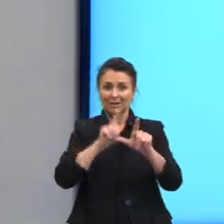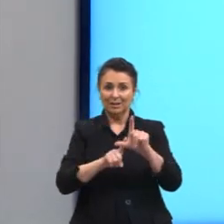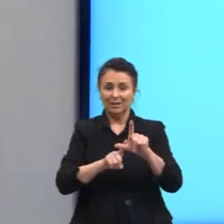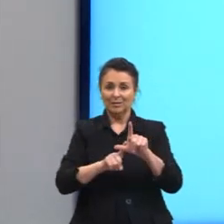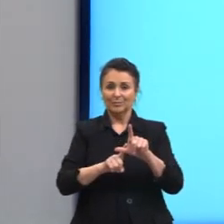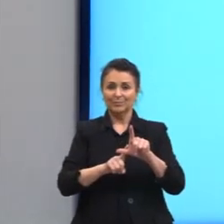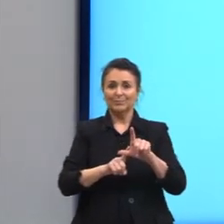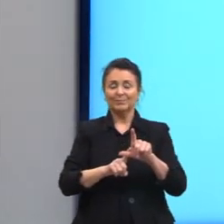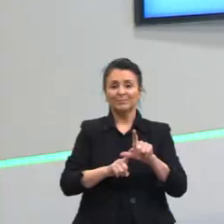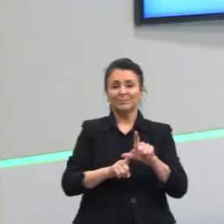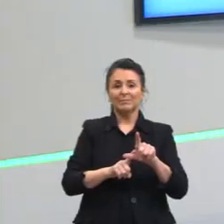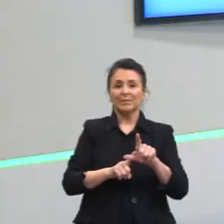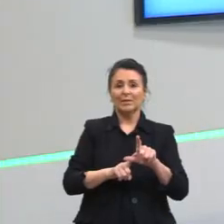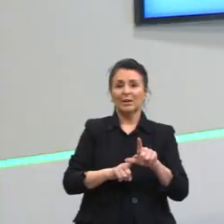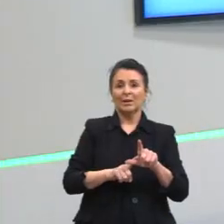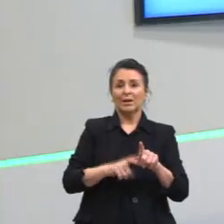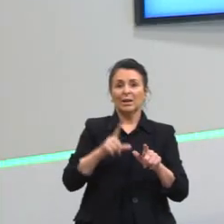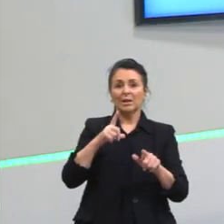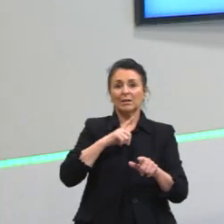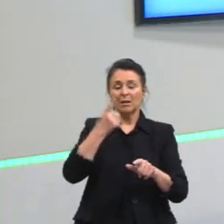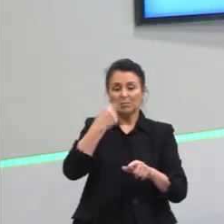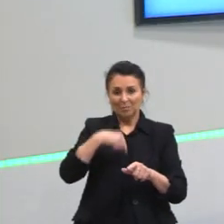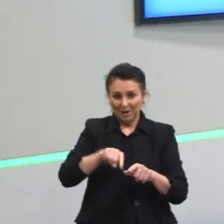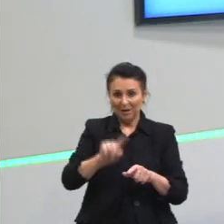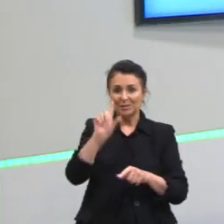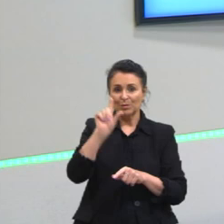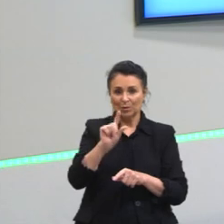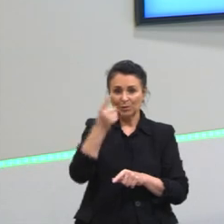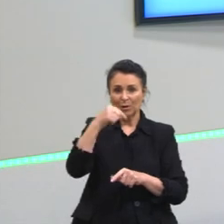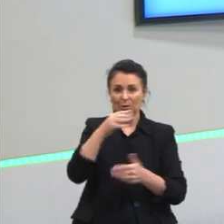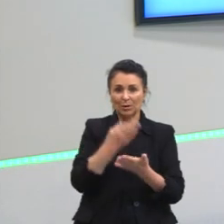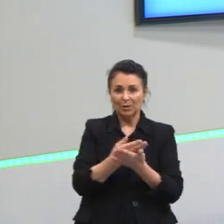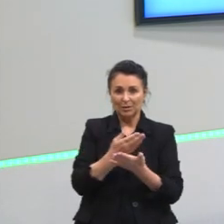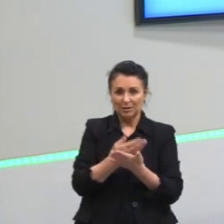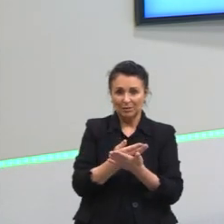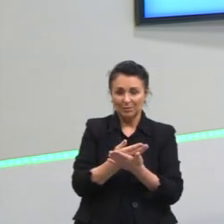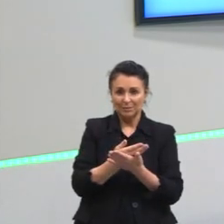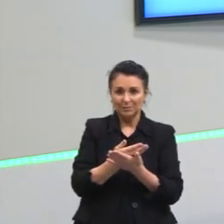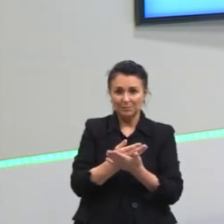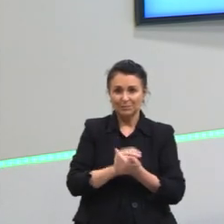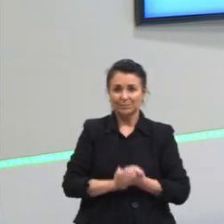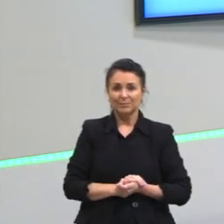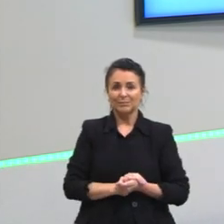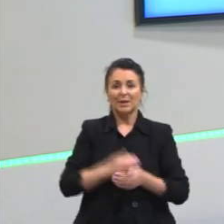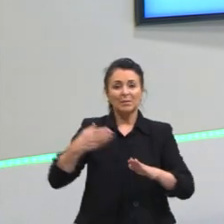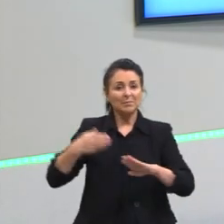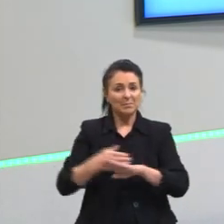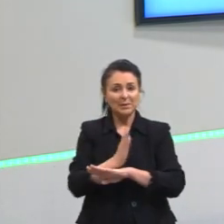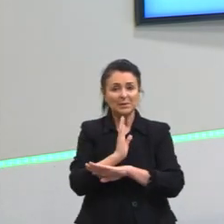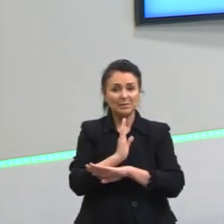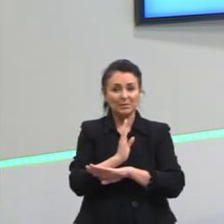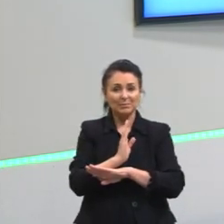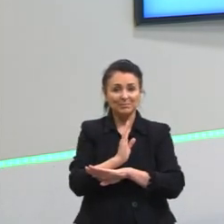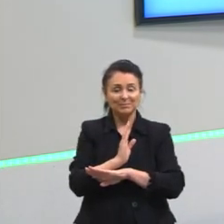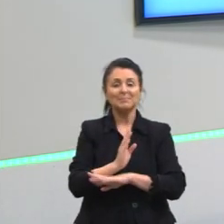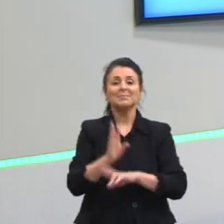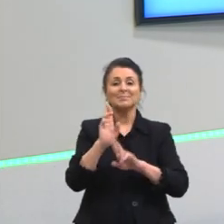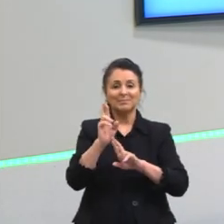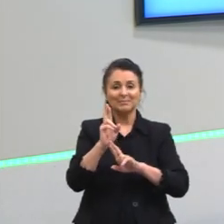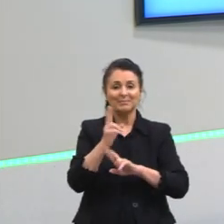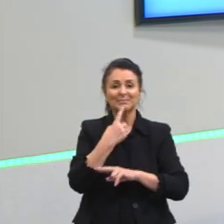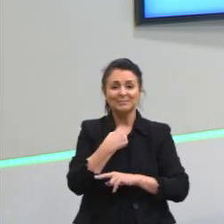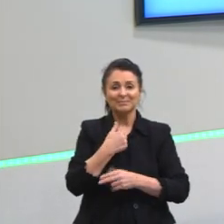Parabéns. Gente, essa a gente vai deixar para um próximo, uma próxima oportunidade. Partiu passar, espero que vocês tenham gostado.